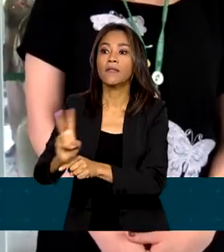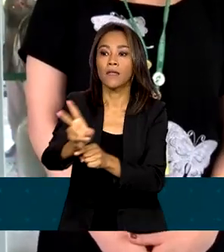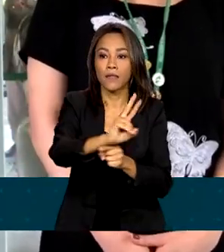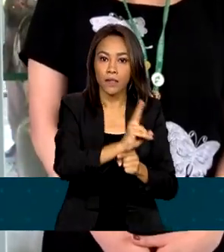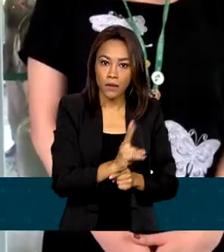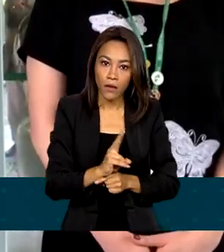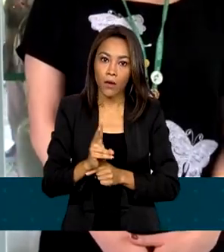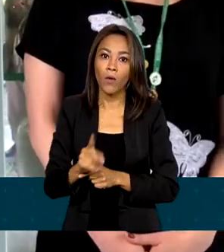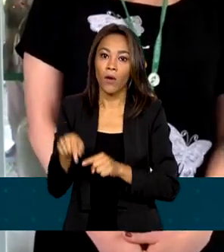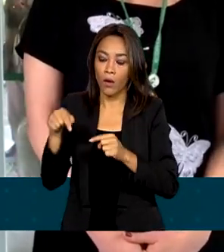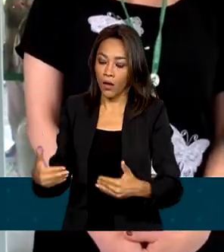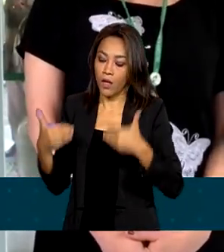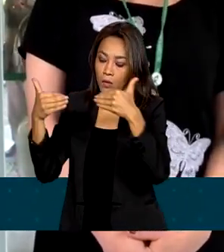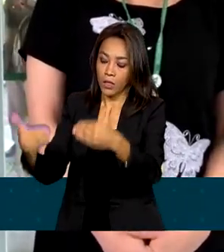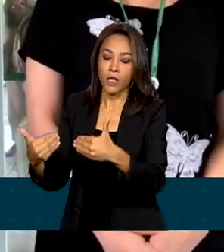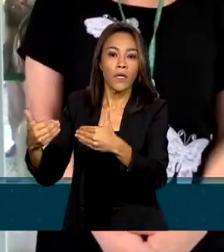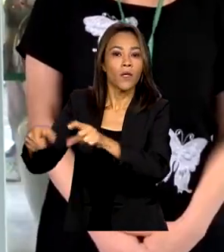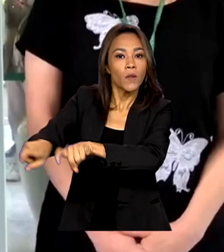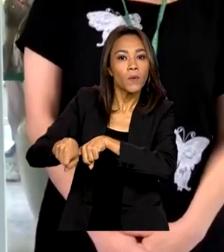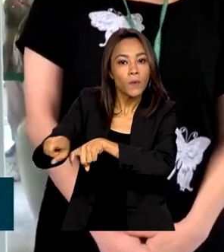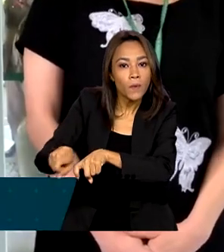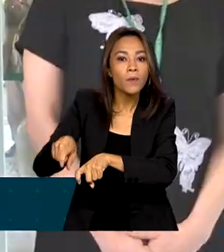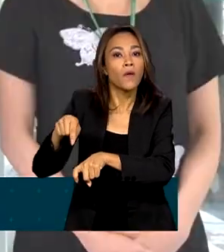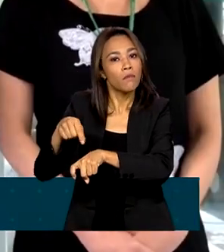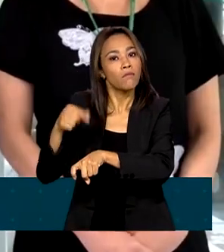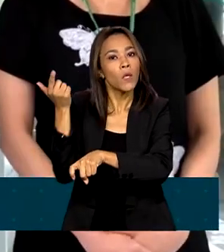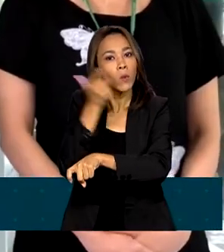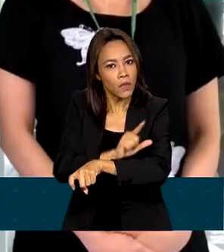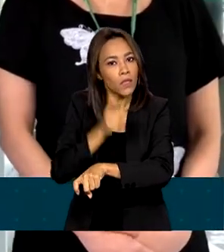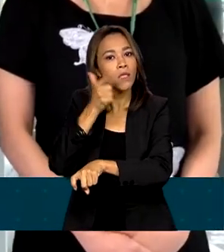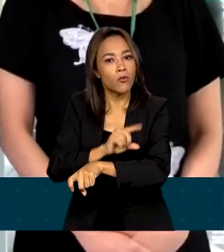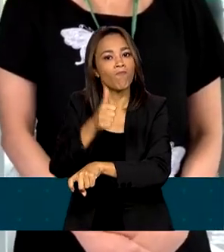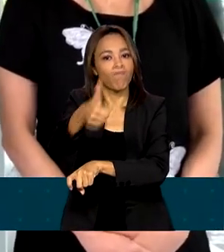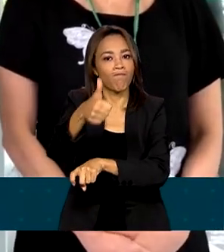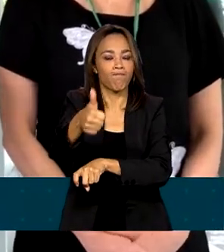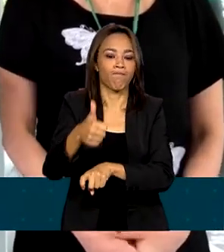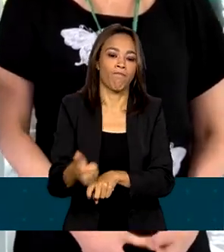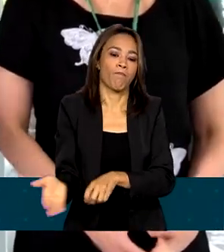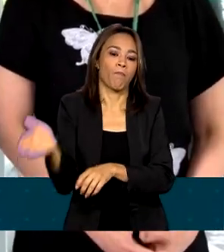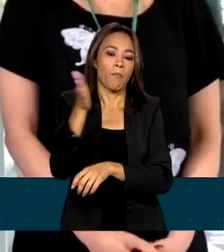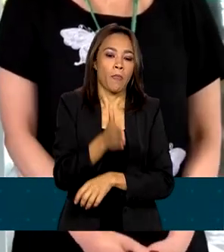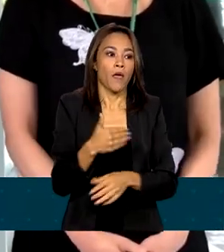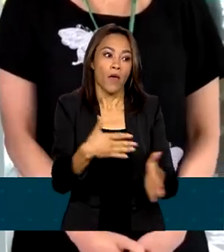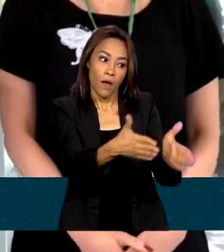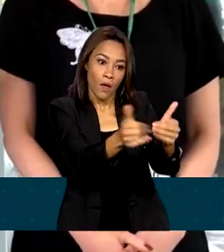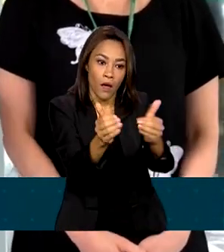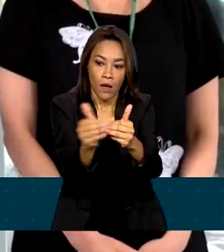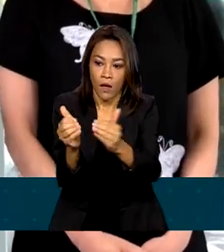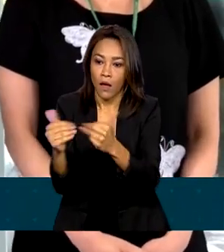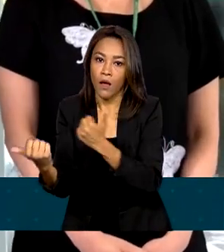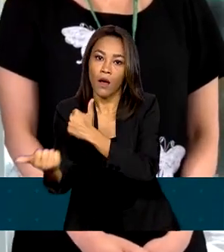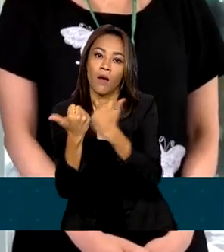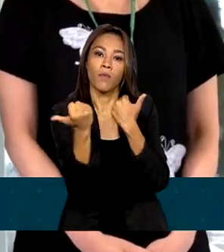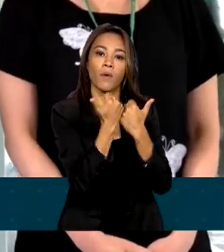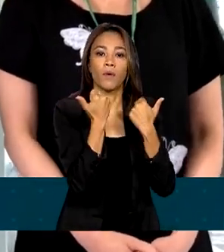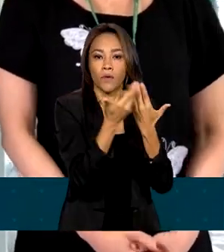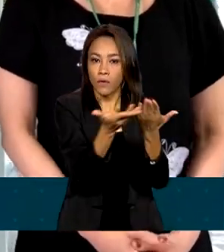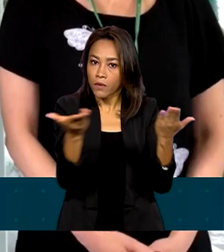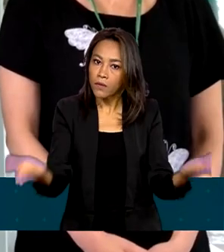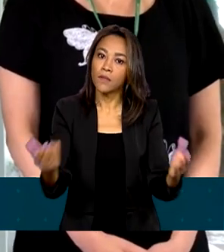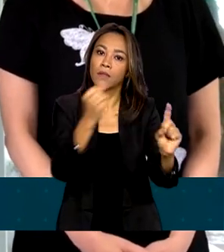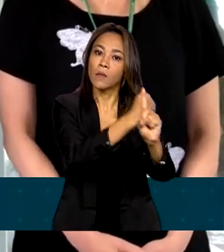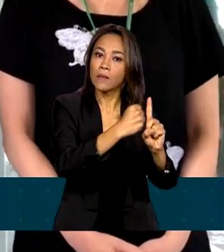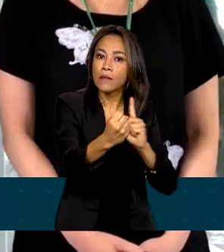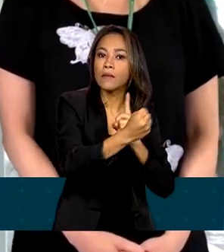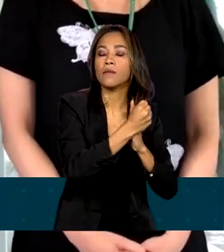Ministério da Agricultura e, diga-se de passagem, vem funcionando. Nós temos agora também que pedir, e aí a colaboração de todos, da imprensa e da sociedade em